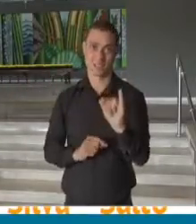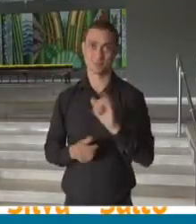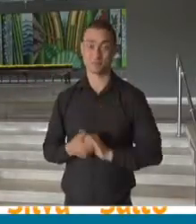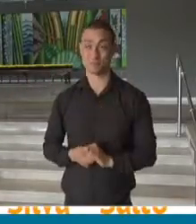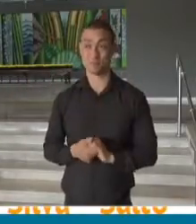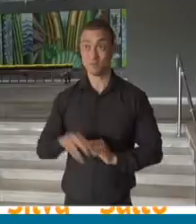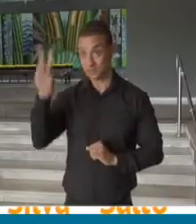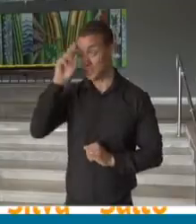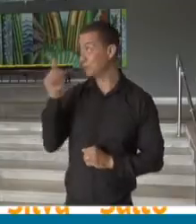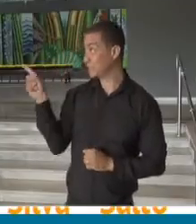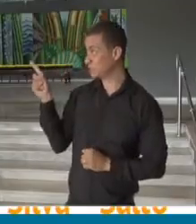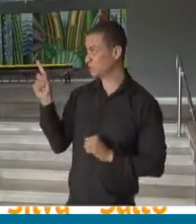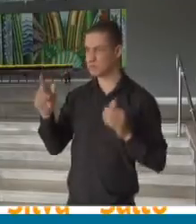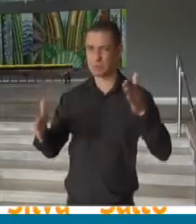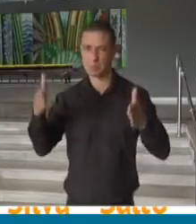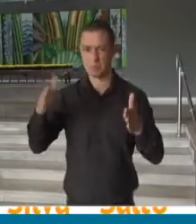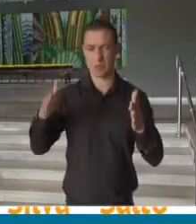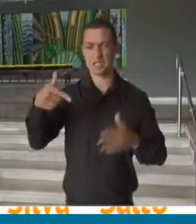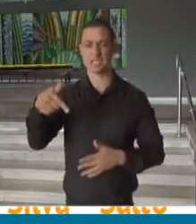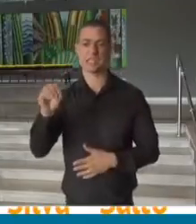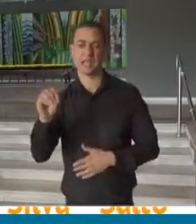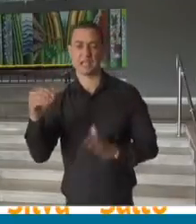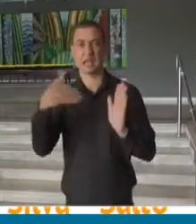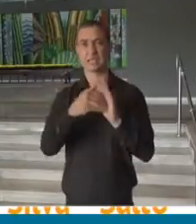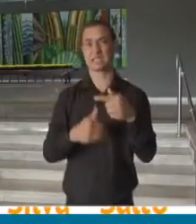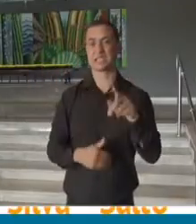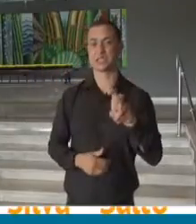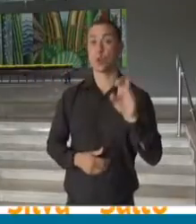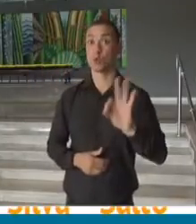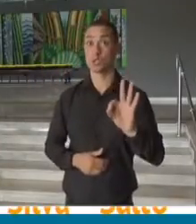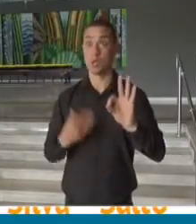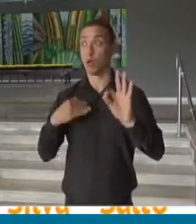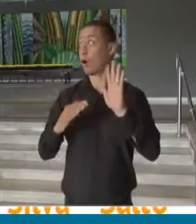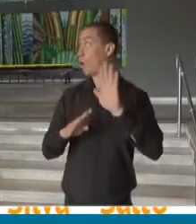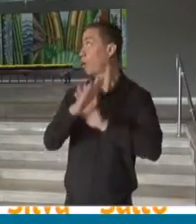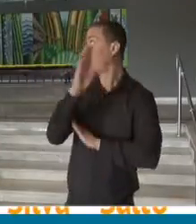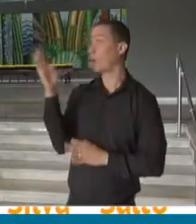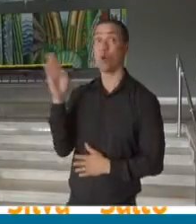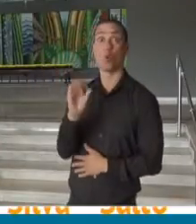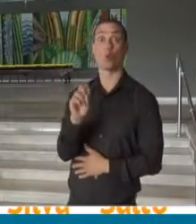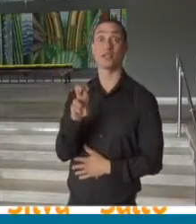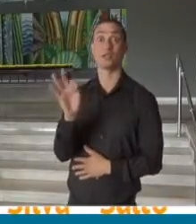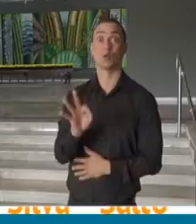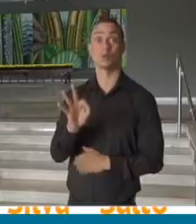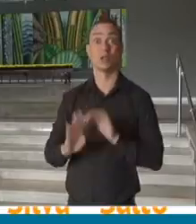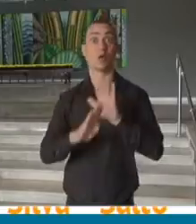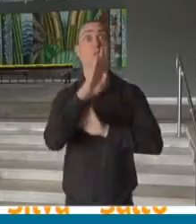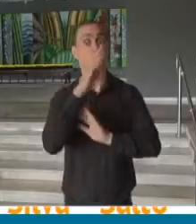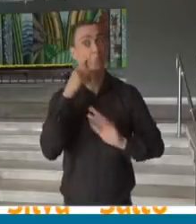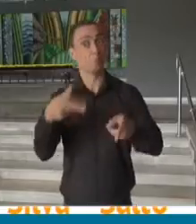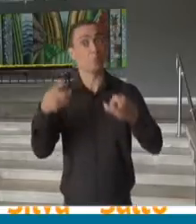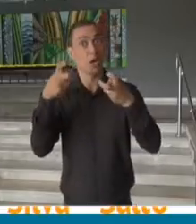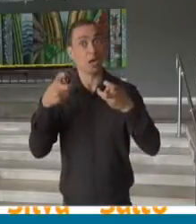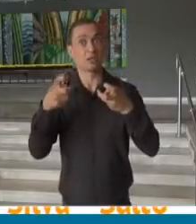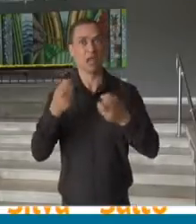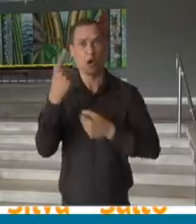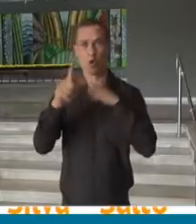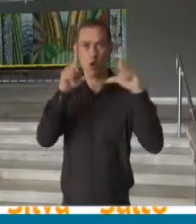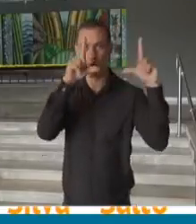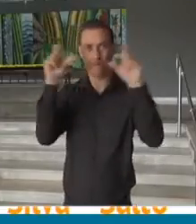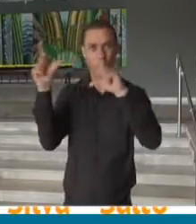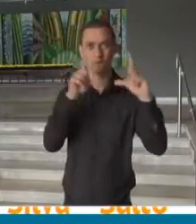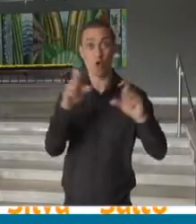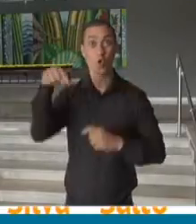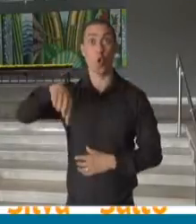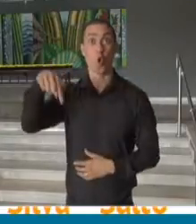nós estávamos girando entre 70% e 75%, então, houve um crescimento bastante importante na nossa percepção. Algumas imagens aí são